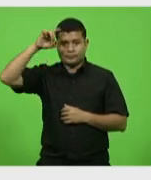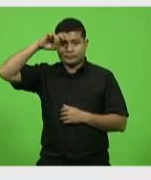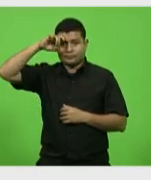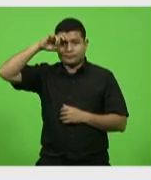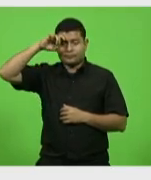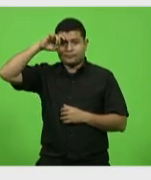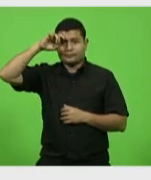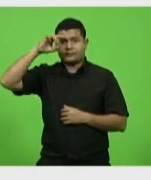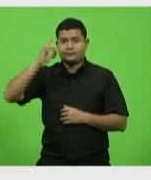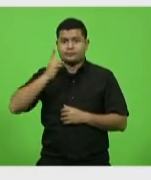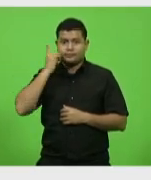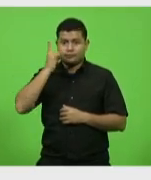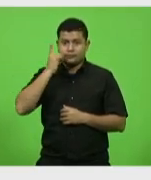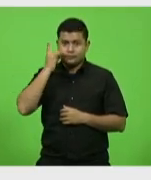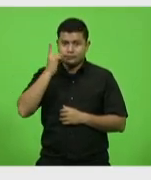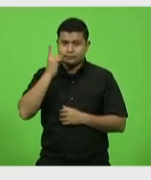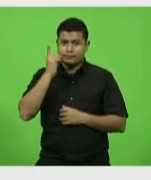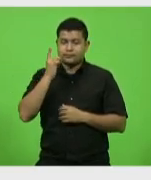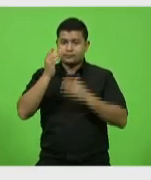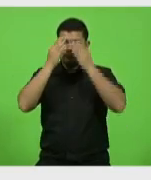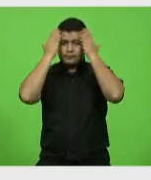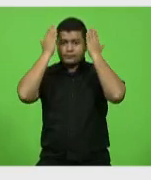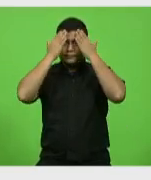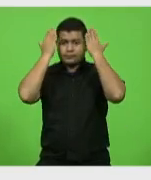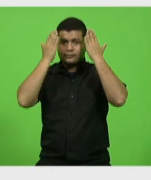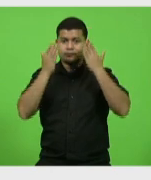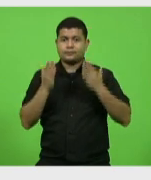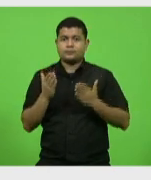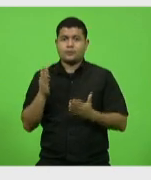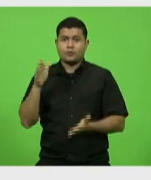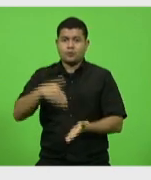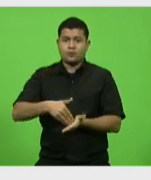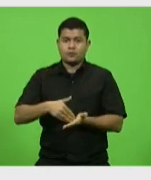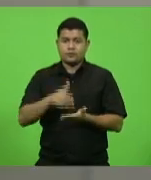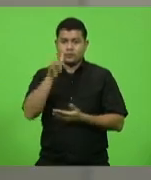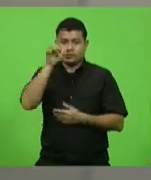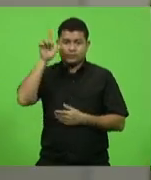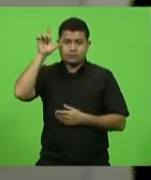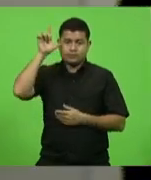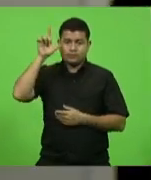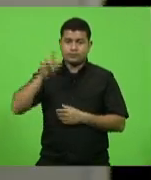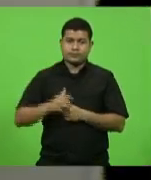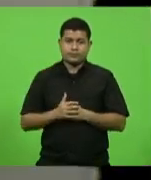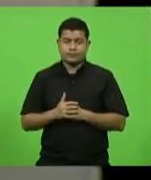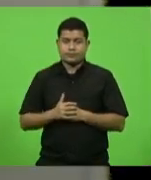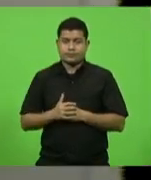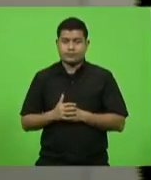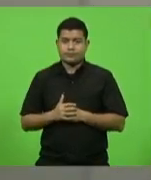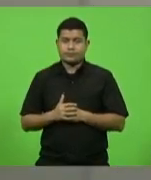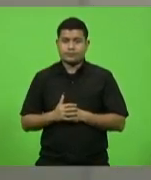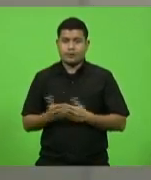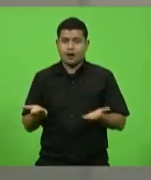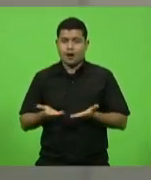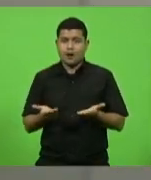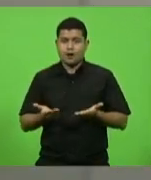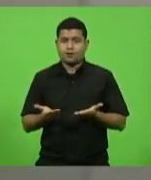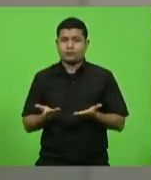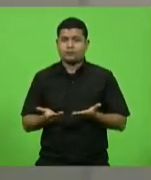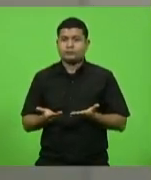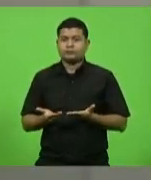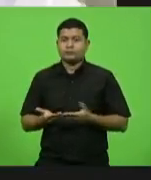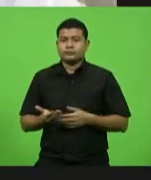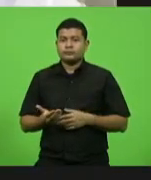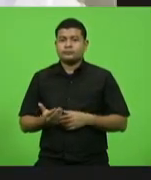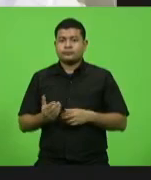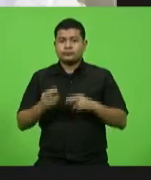no deputado José Milton Schaefer e no deputado Laércio Schuster. Como vota o deputado Romildo Titon?